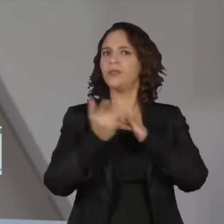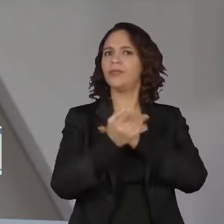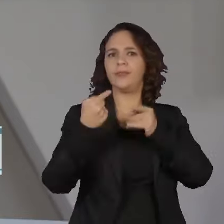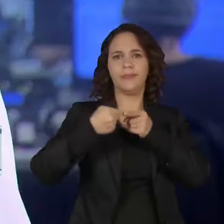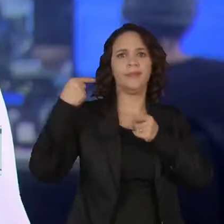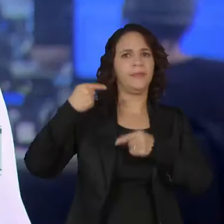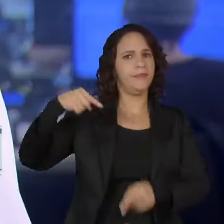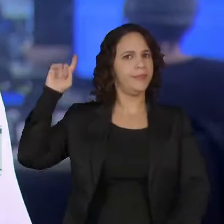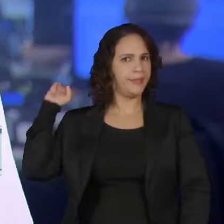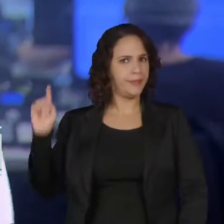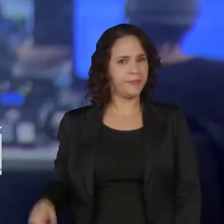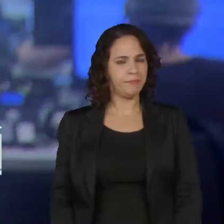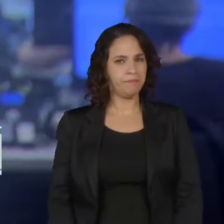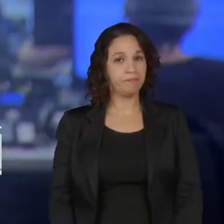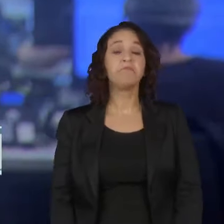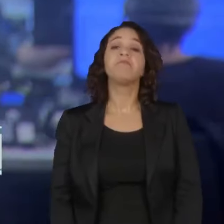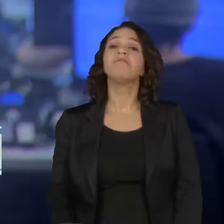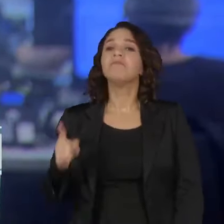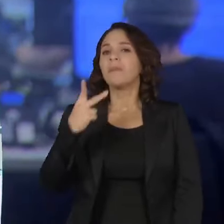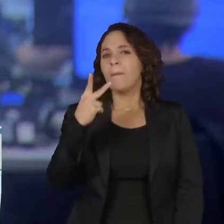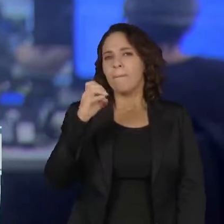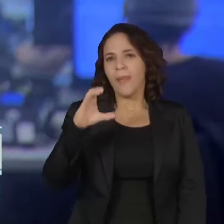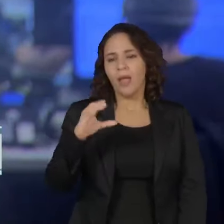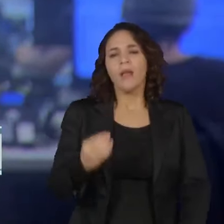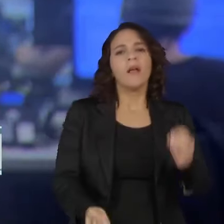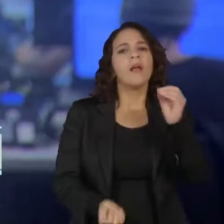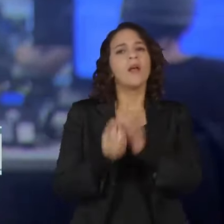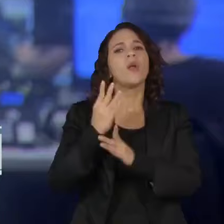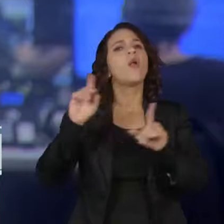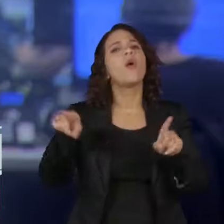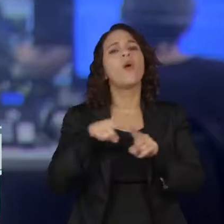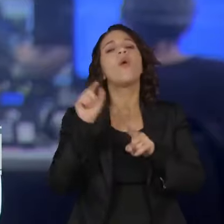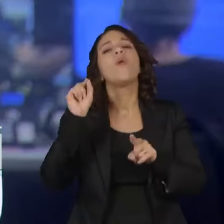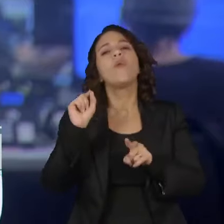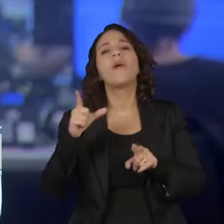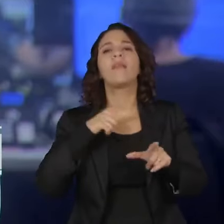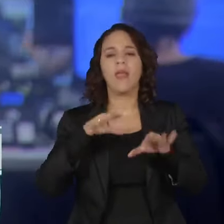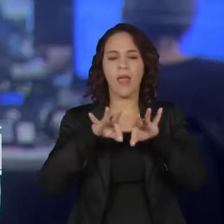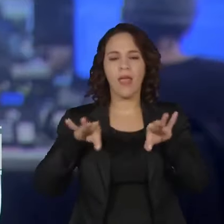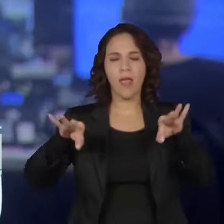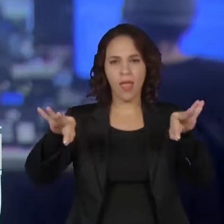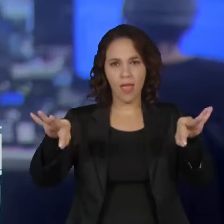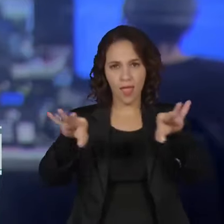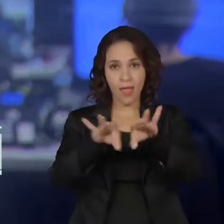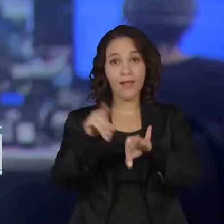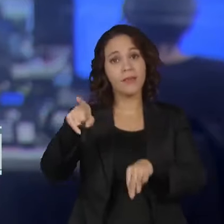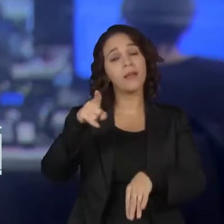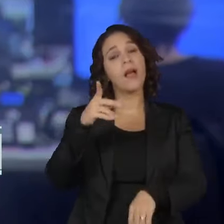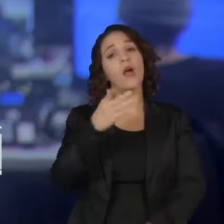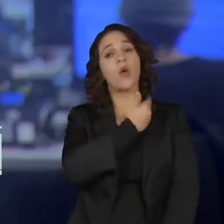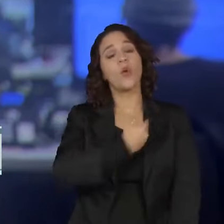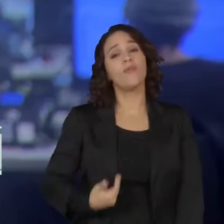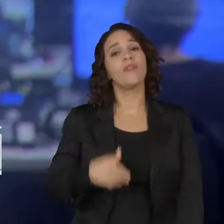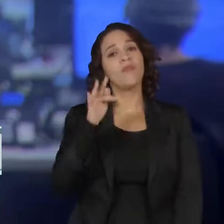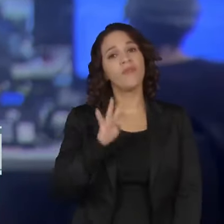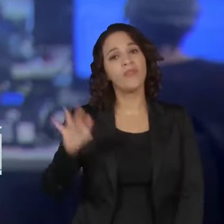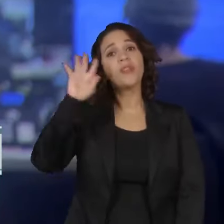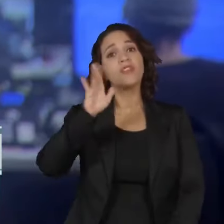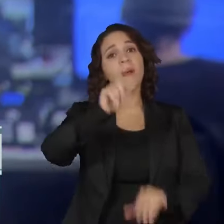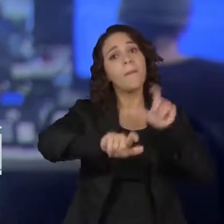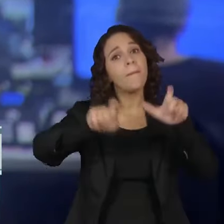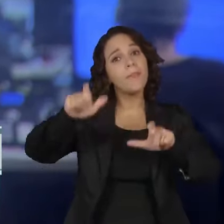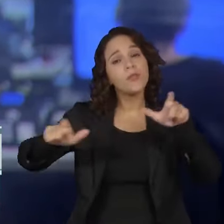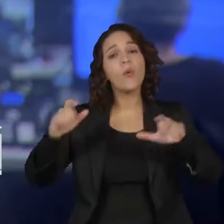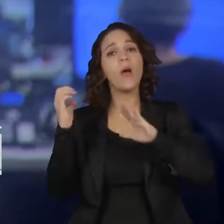semana. A APEC foi criada com o argumento de legalizar as áreas da União que já estão sob o domínio de pessoas